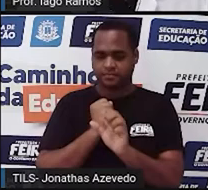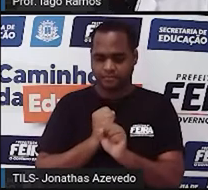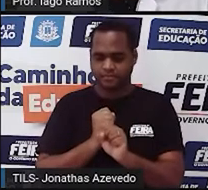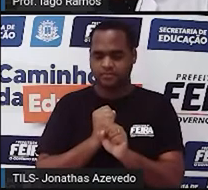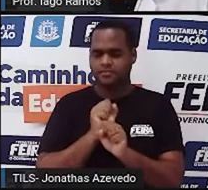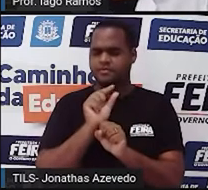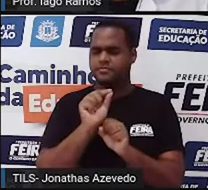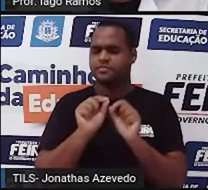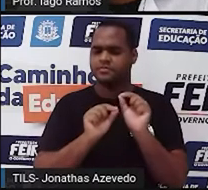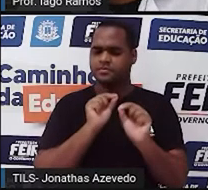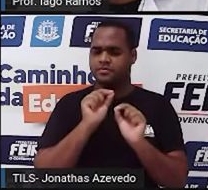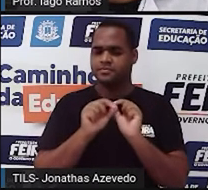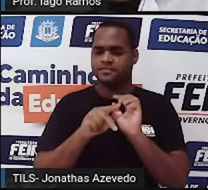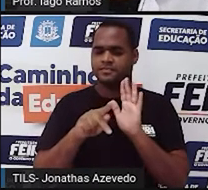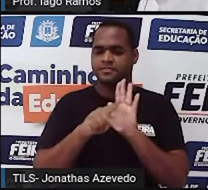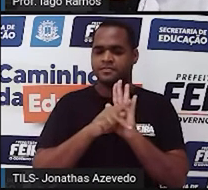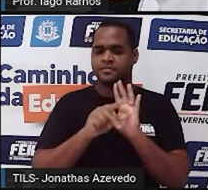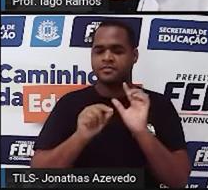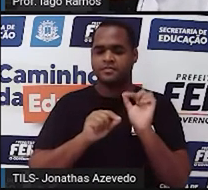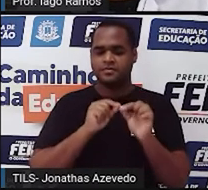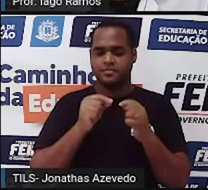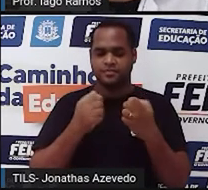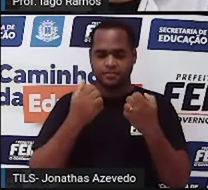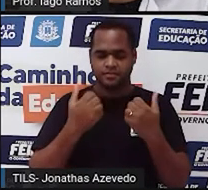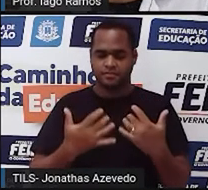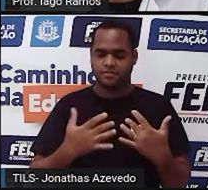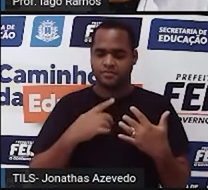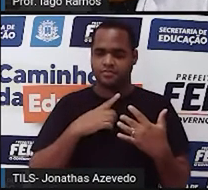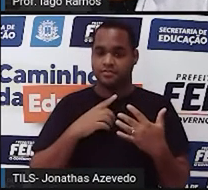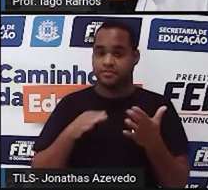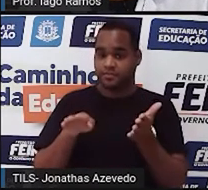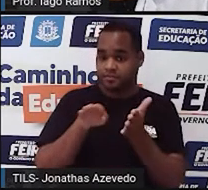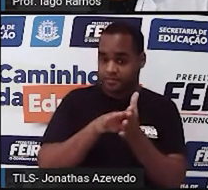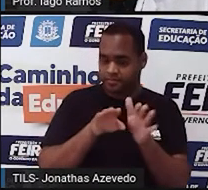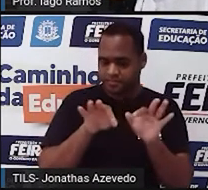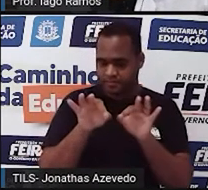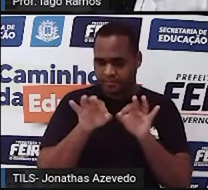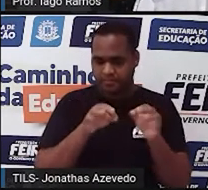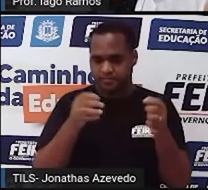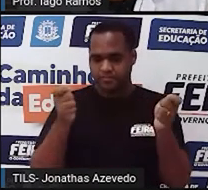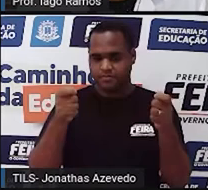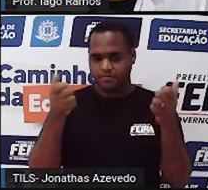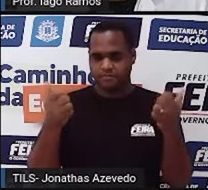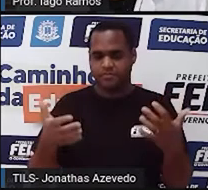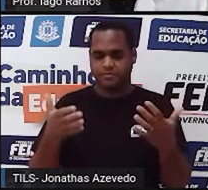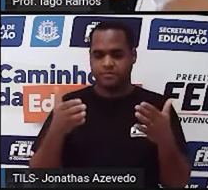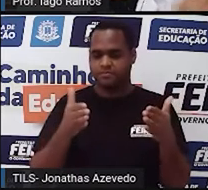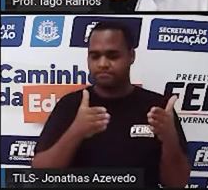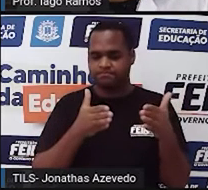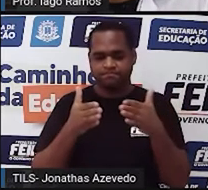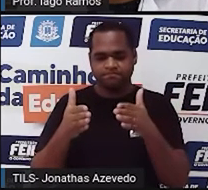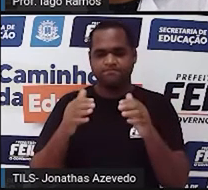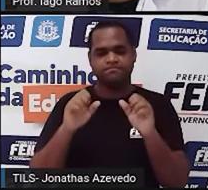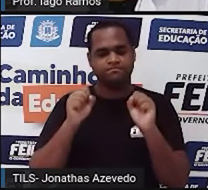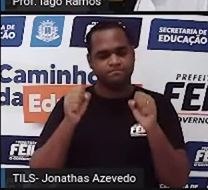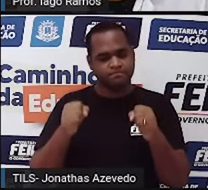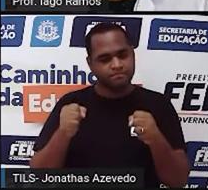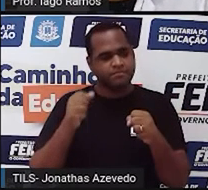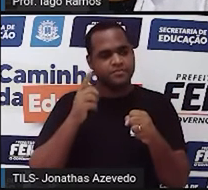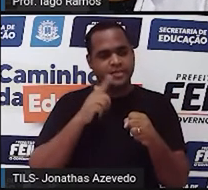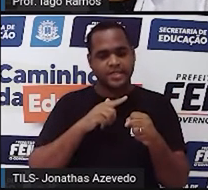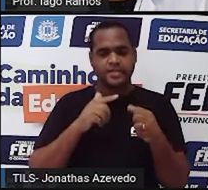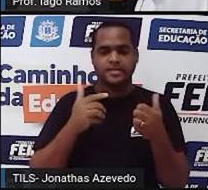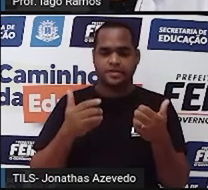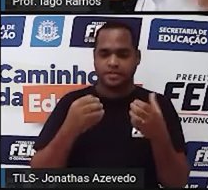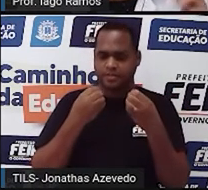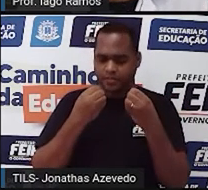propriedades? Bom, a gente vai chegar lá, certo? Vamos caminhando devagarzinho para a gente